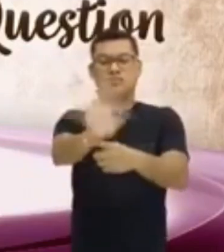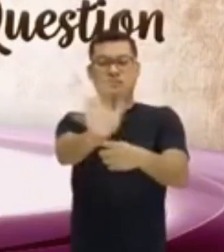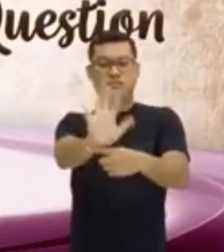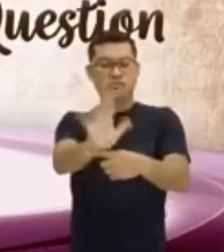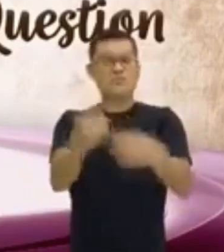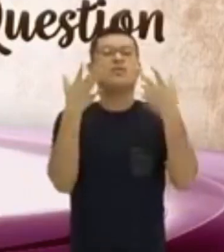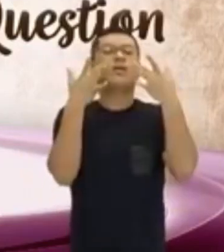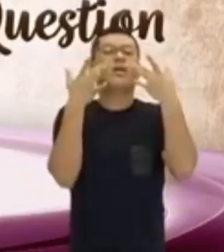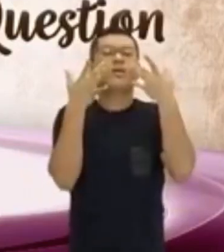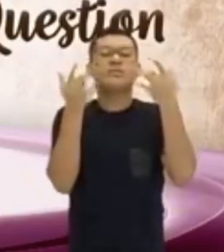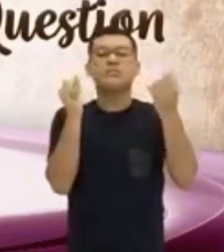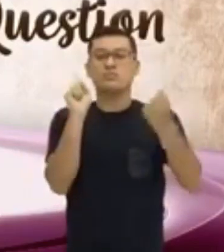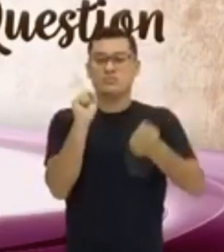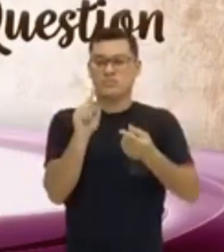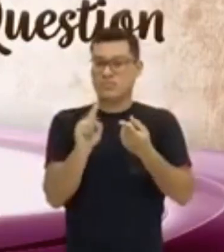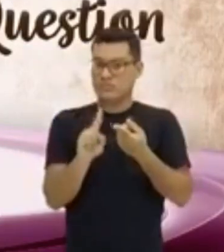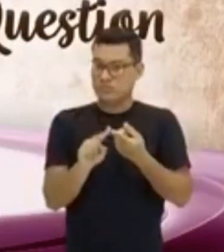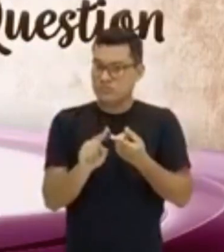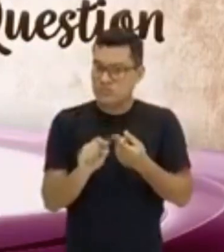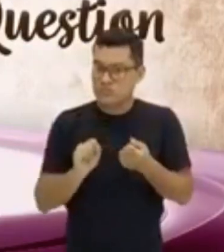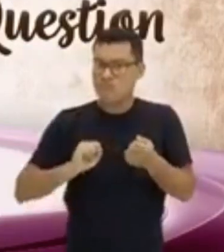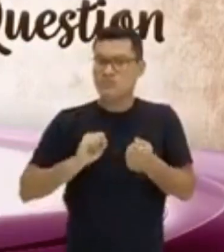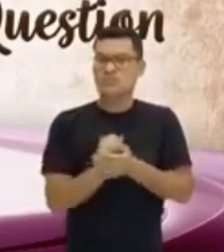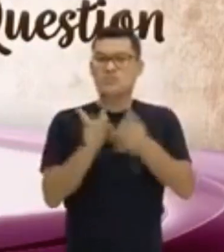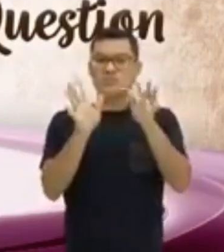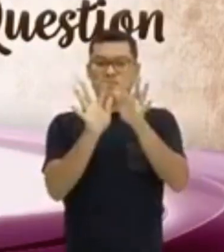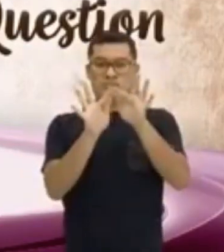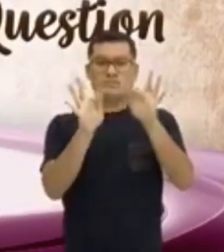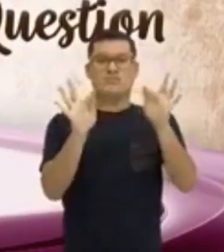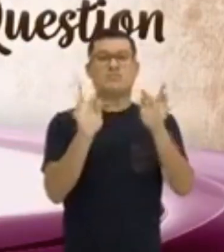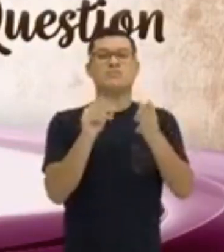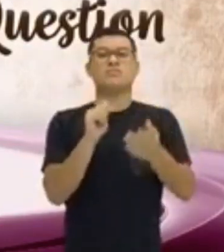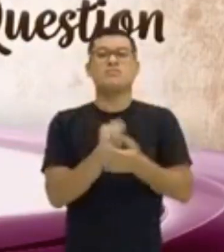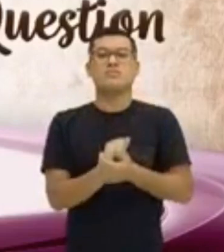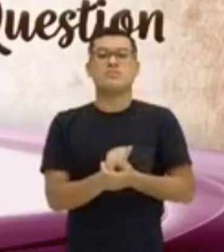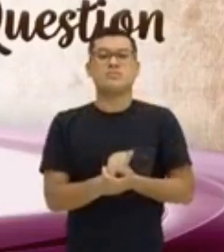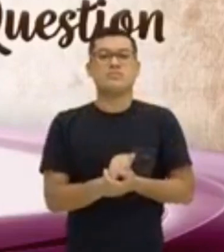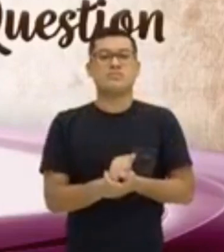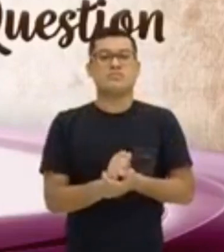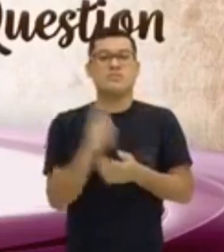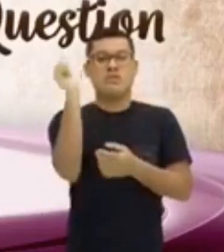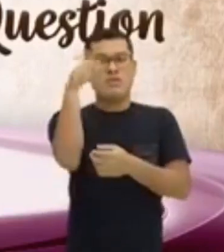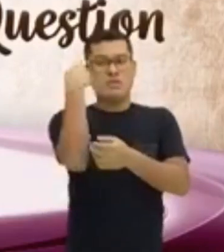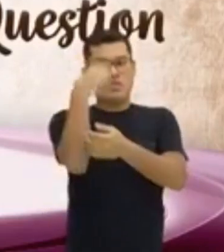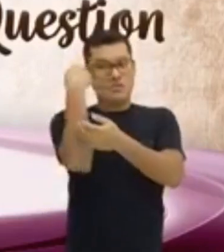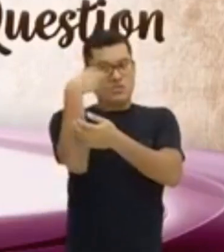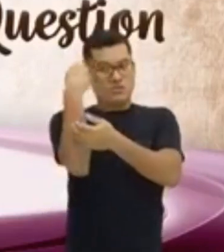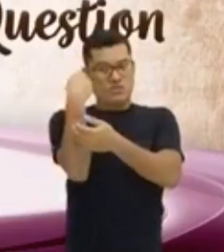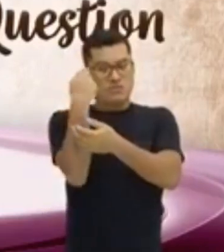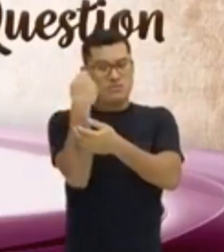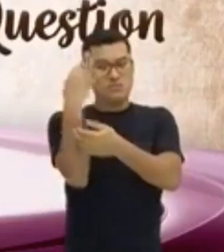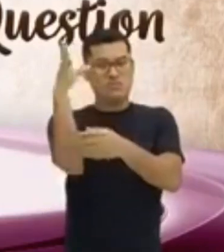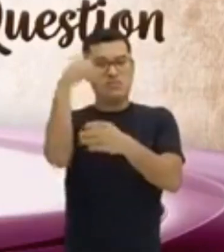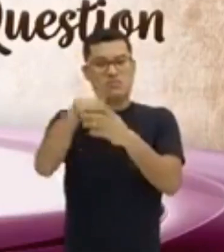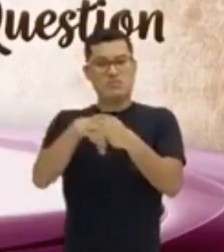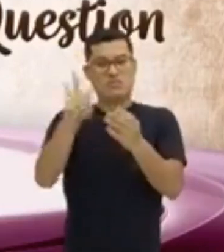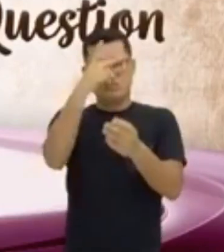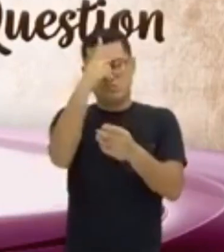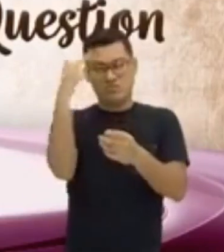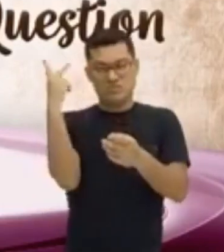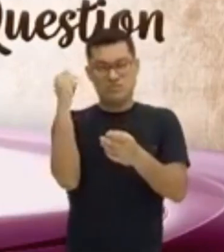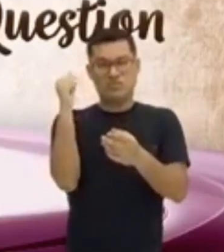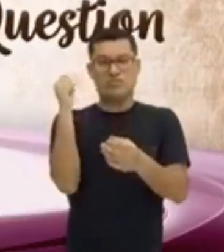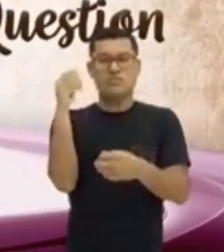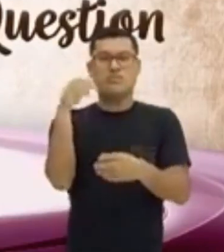teatro. Porque essa frase é de Hamlet, um personagem que trouxe para nós